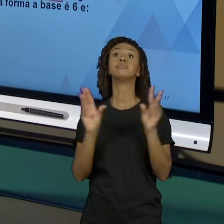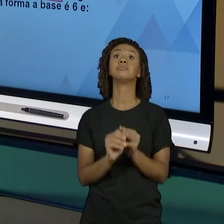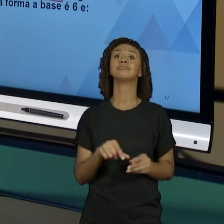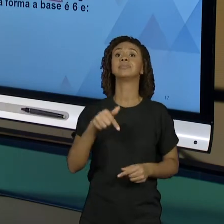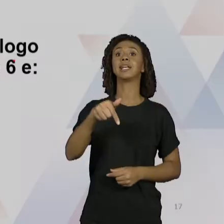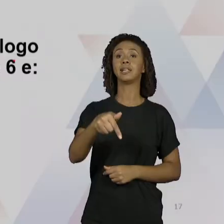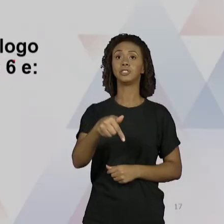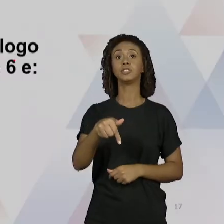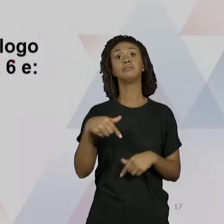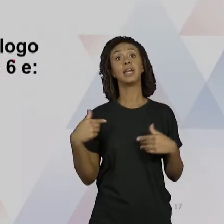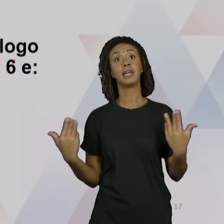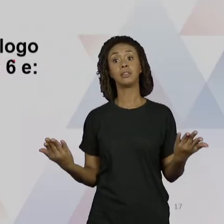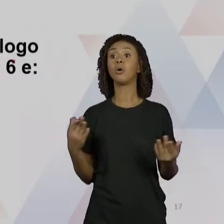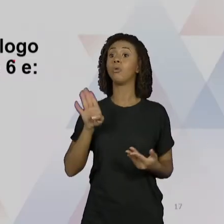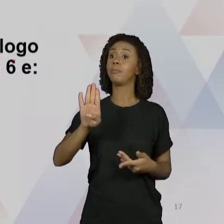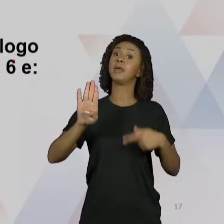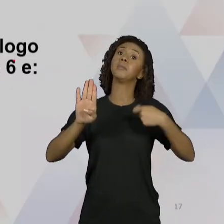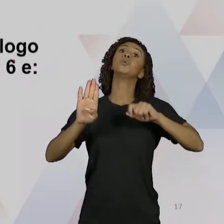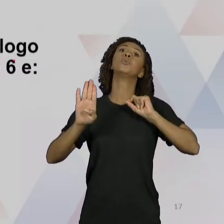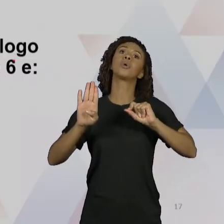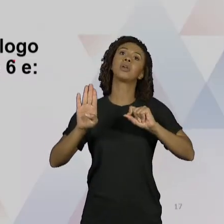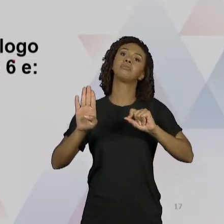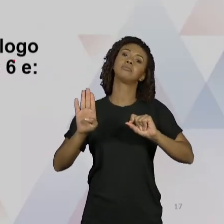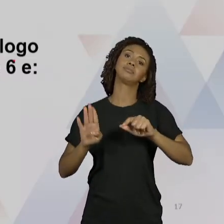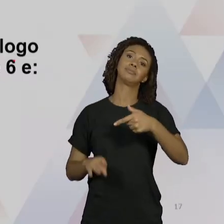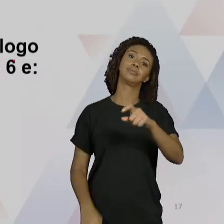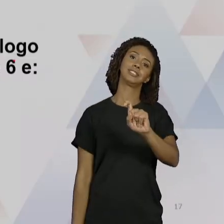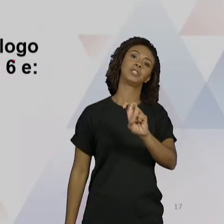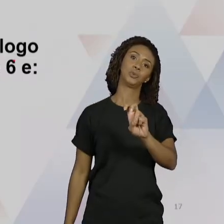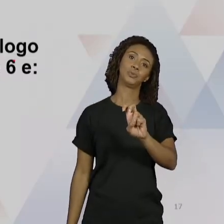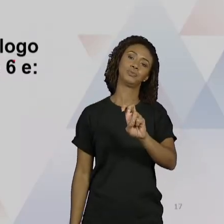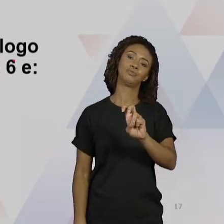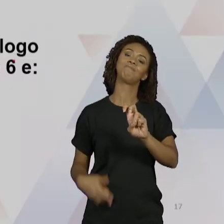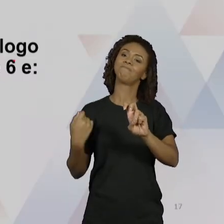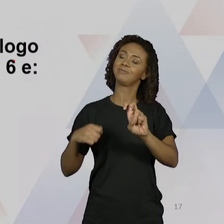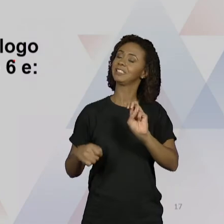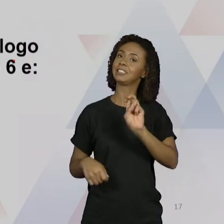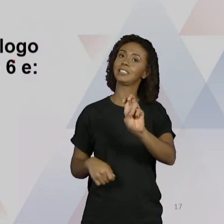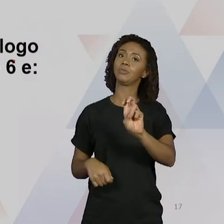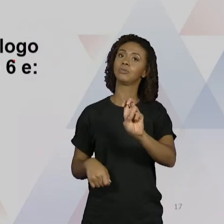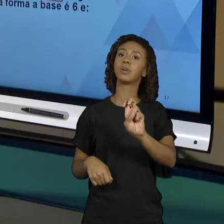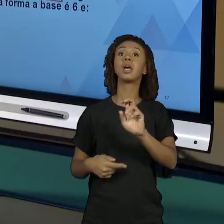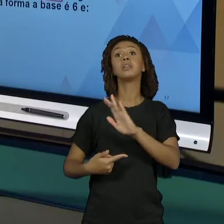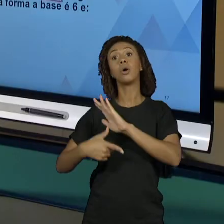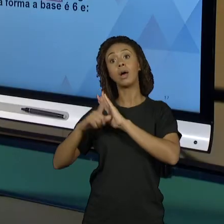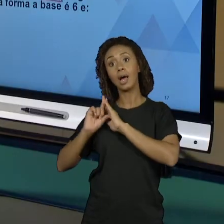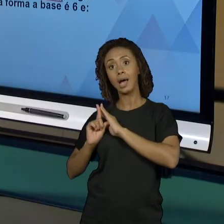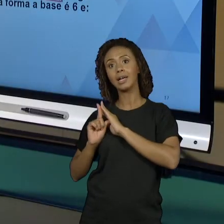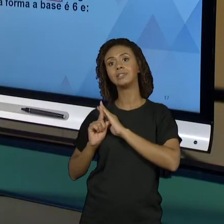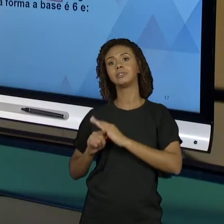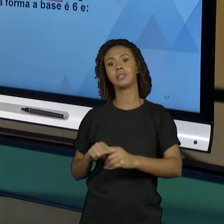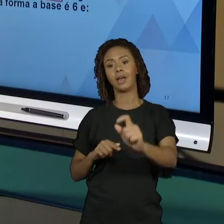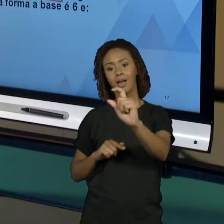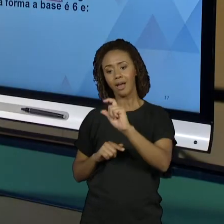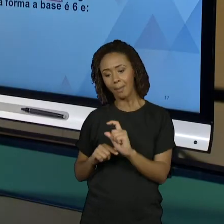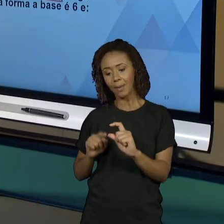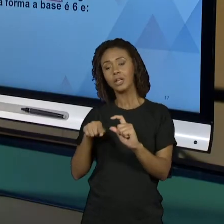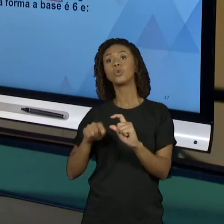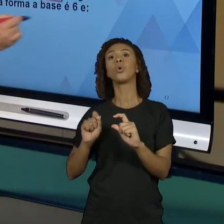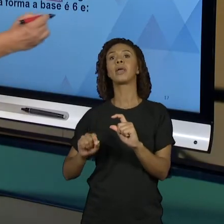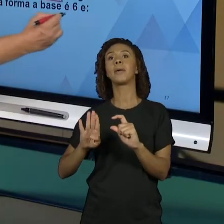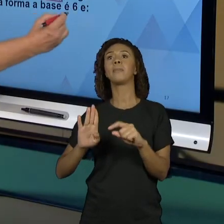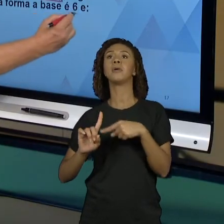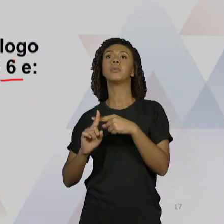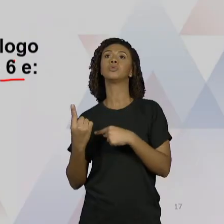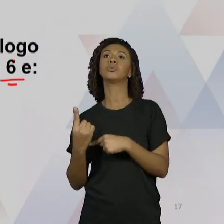portanto o B tem que ser quanto? 5 e a base era B mais 1 lá atrás como a gente viu portanto a base